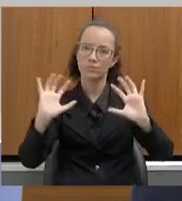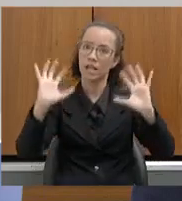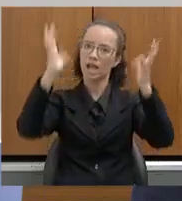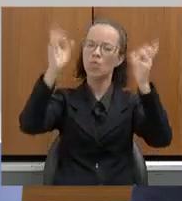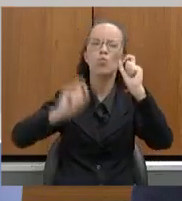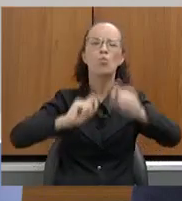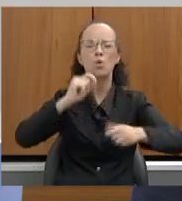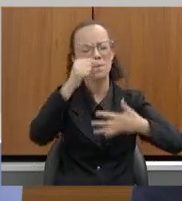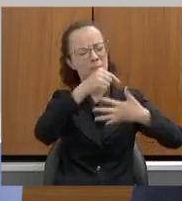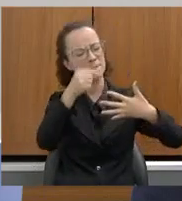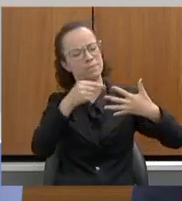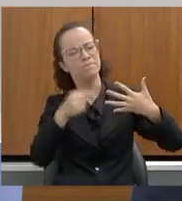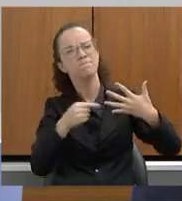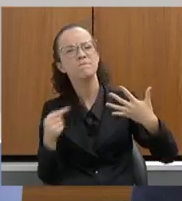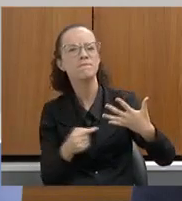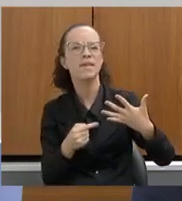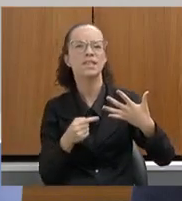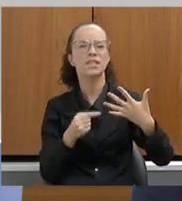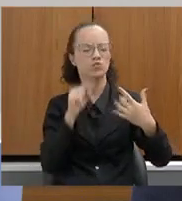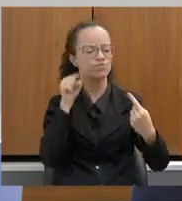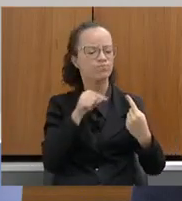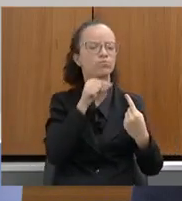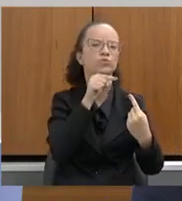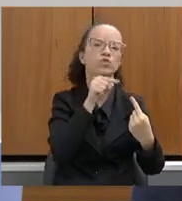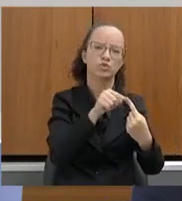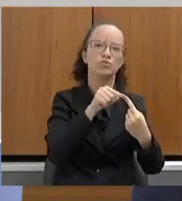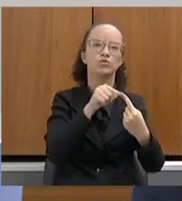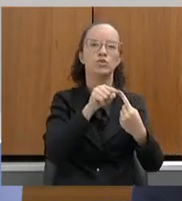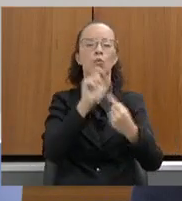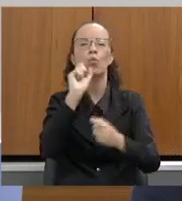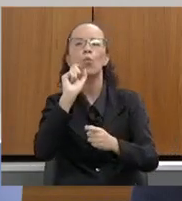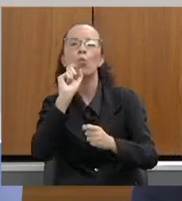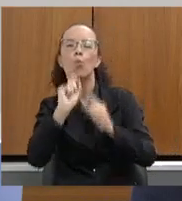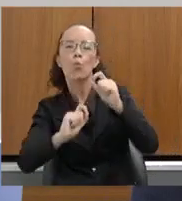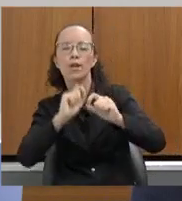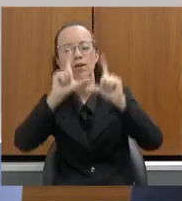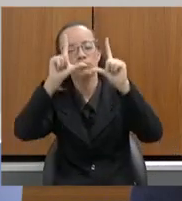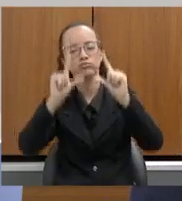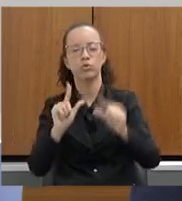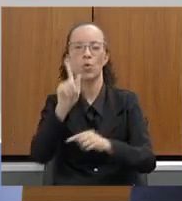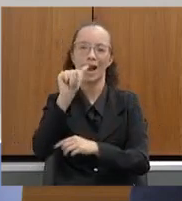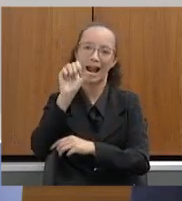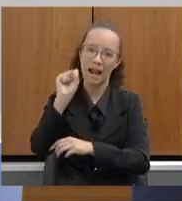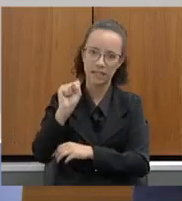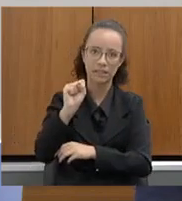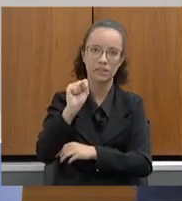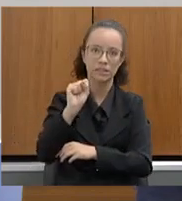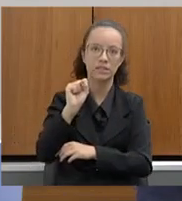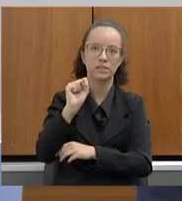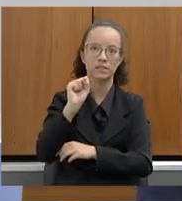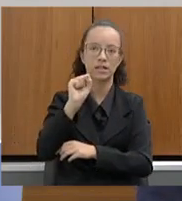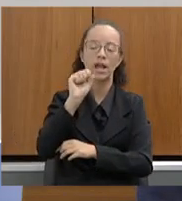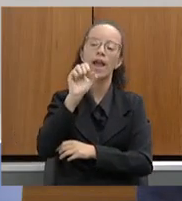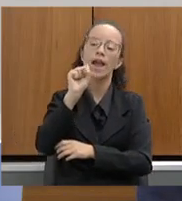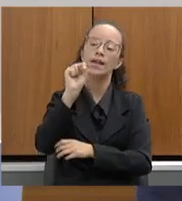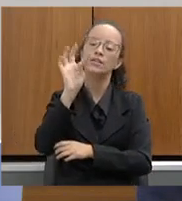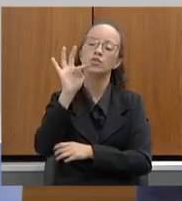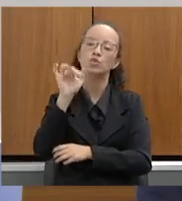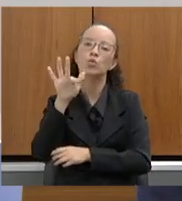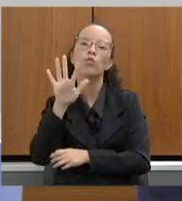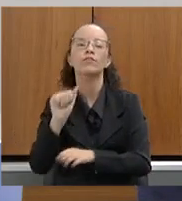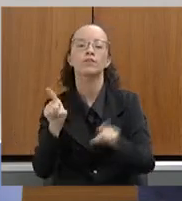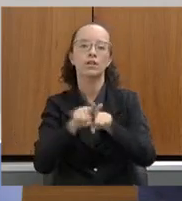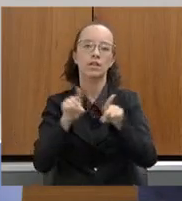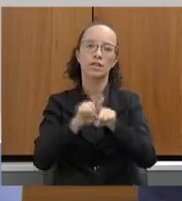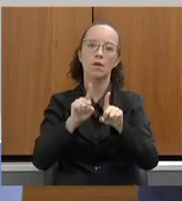metas setoriais de redução de emissão de gases de efeito estufa. Um ponto muito importante é o fortalecimento do